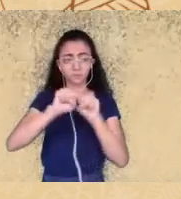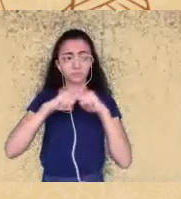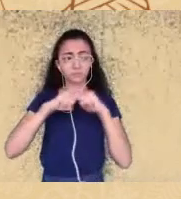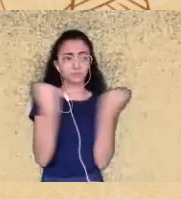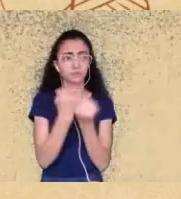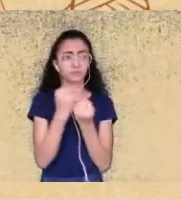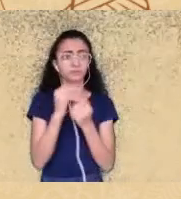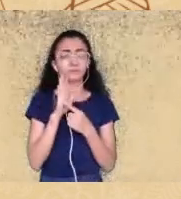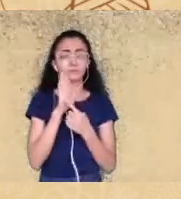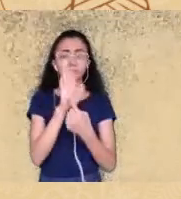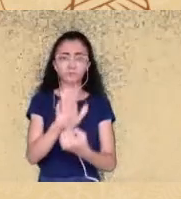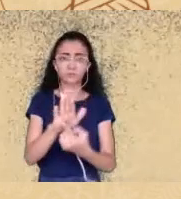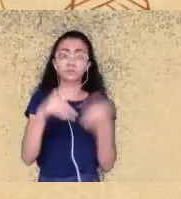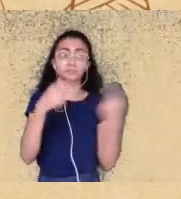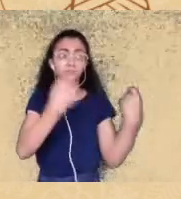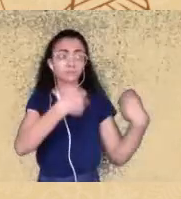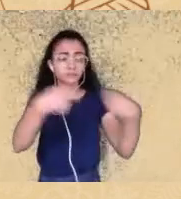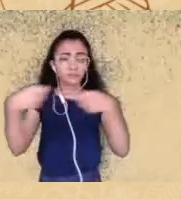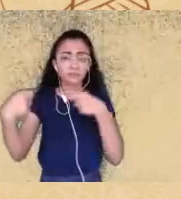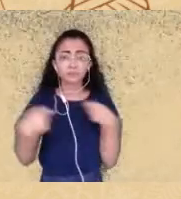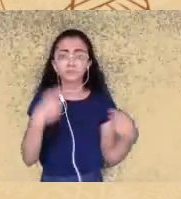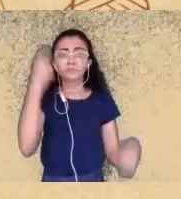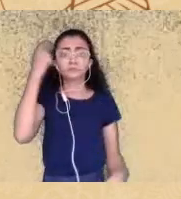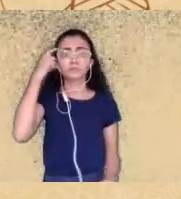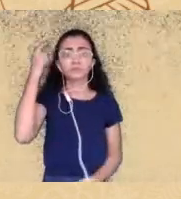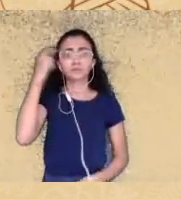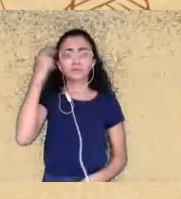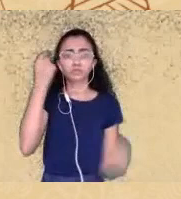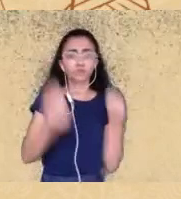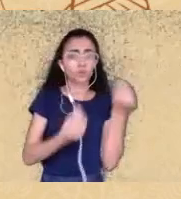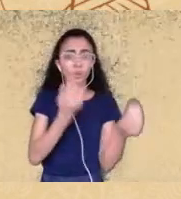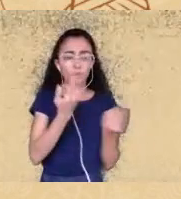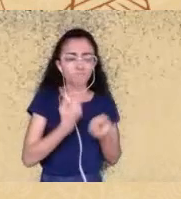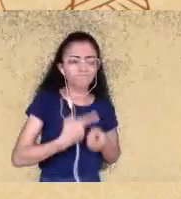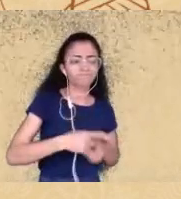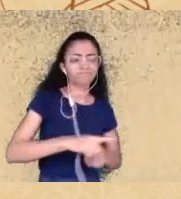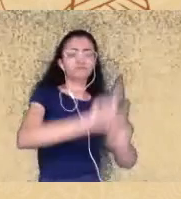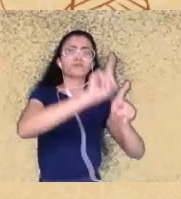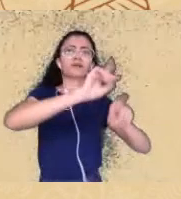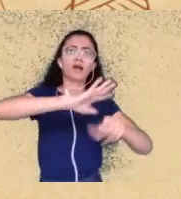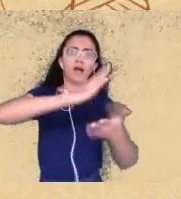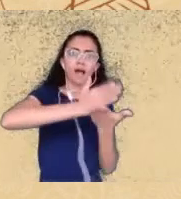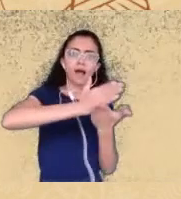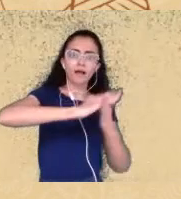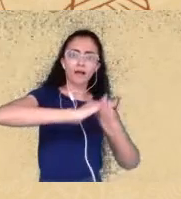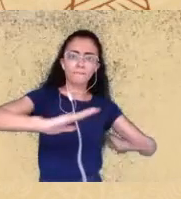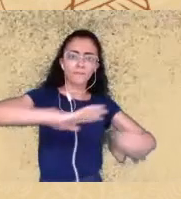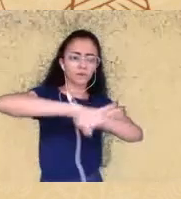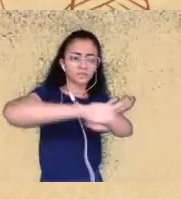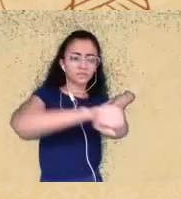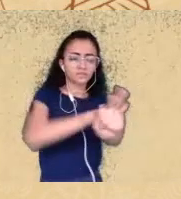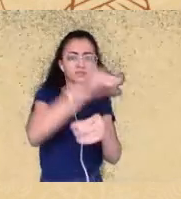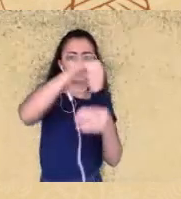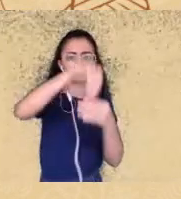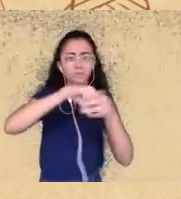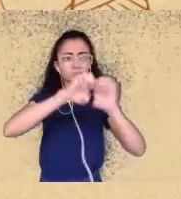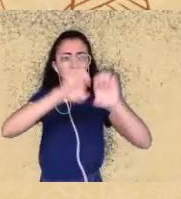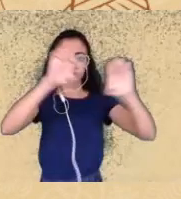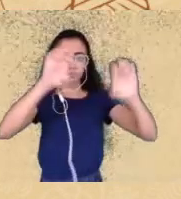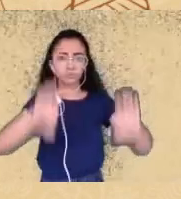necessidade da gente pensar no enfrentamento ao racismo nossa dimensão estrutural pensar nas políticas